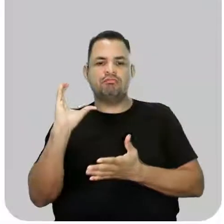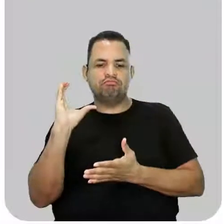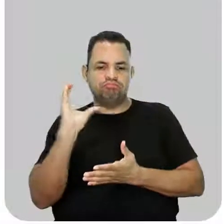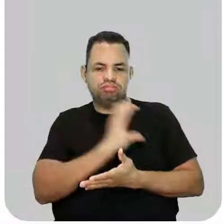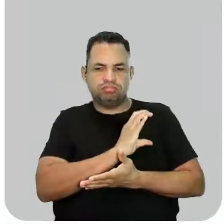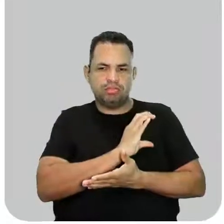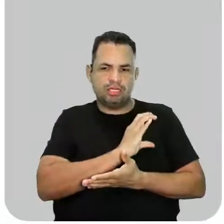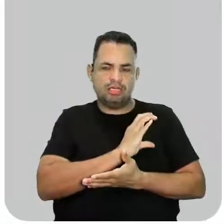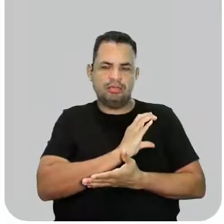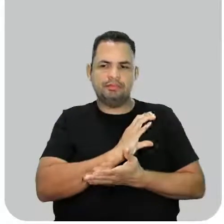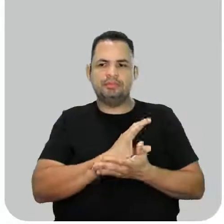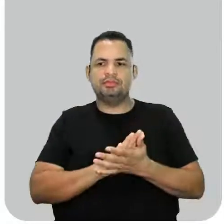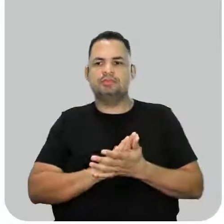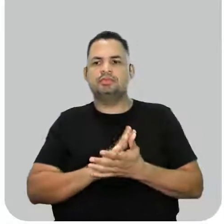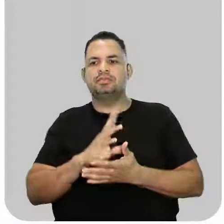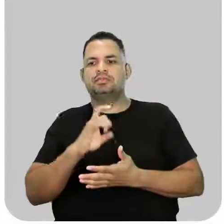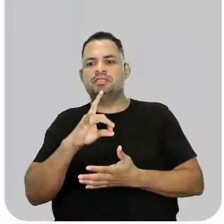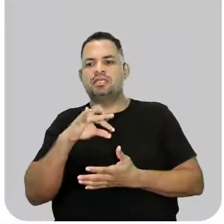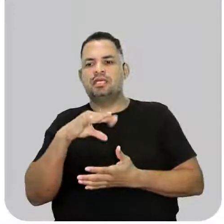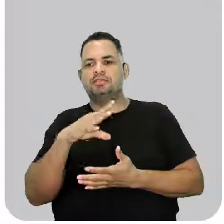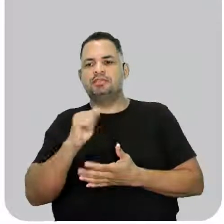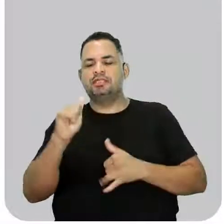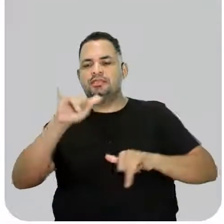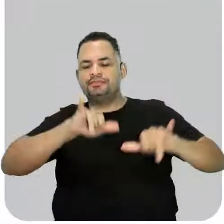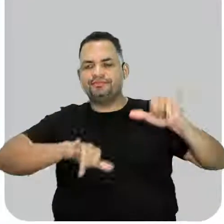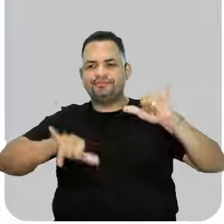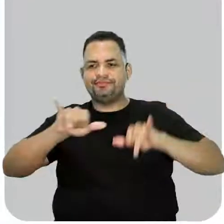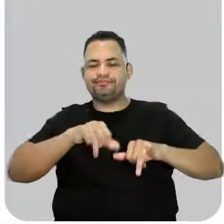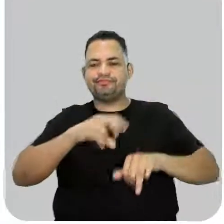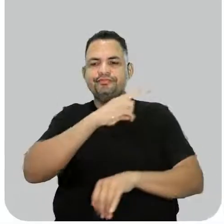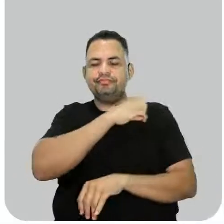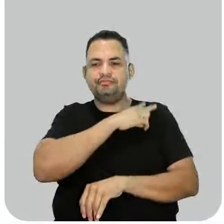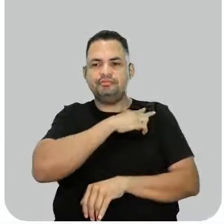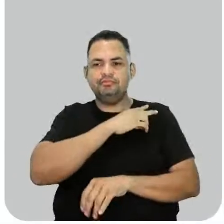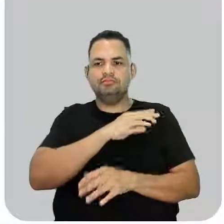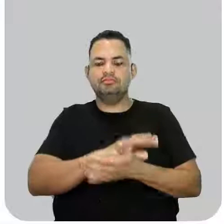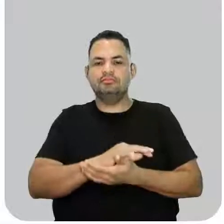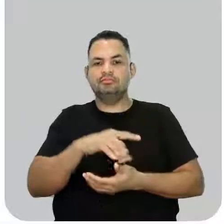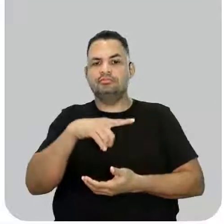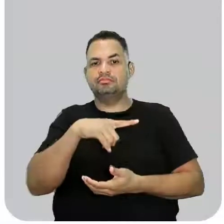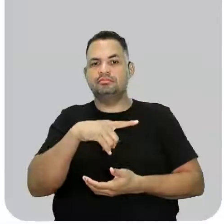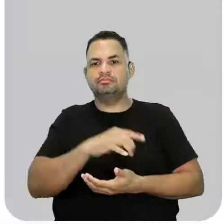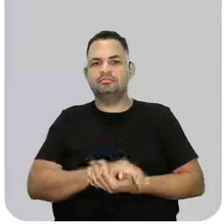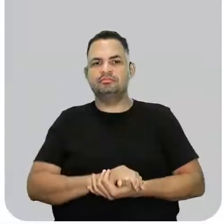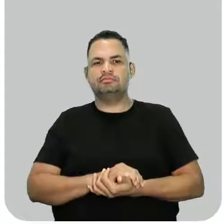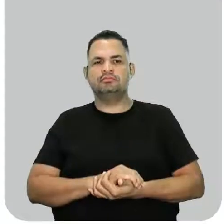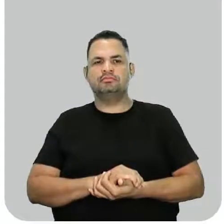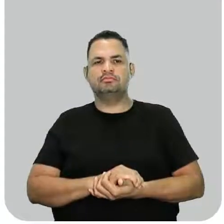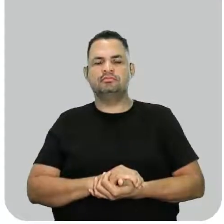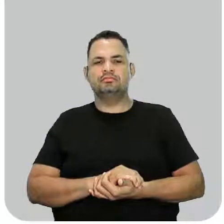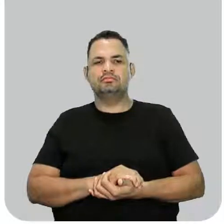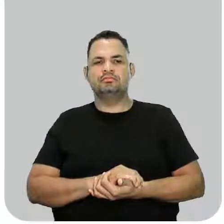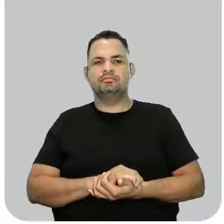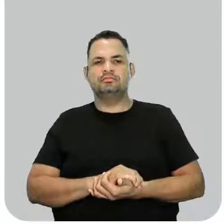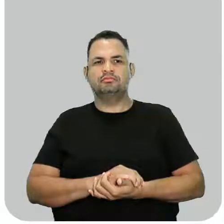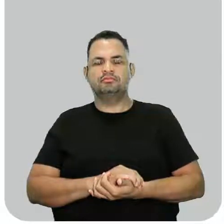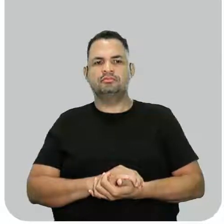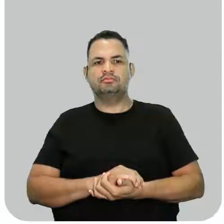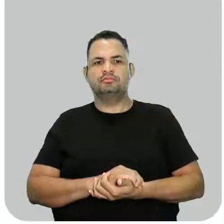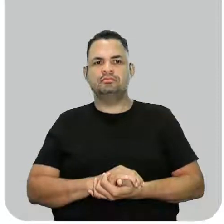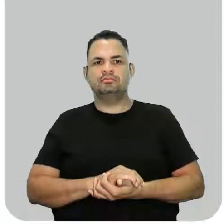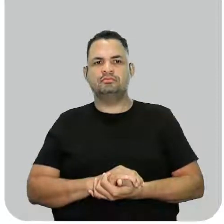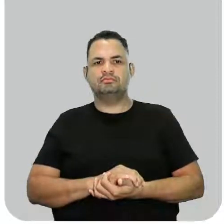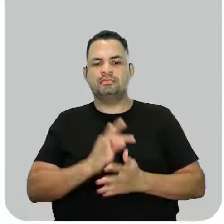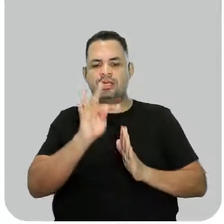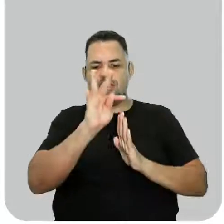nós estamos falando do estudo da cinética química, viu gente? Segundo ano. E aí vem aqui, ó. O comando. Aquele lá foi o